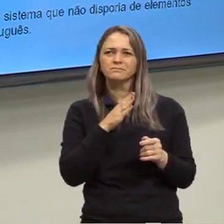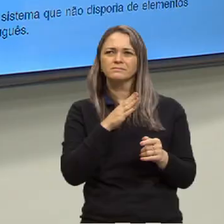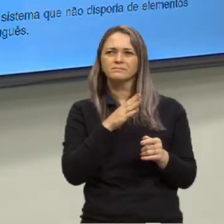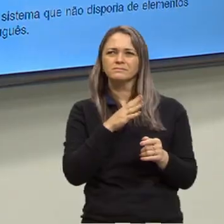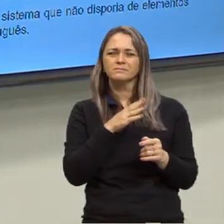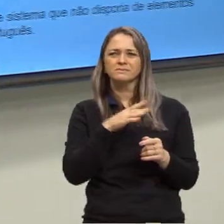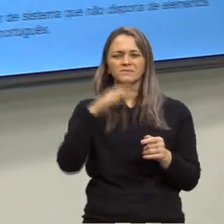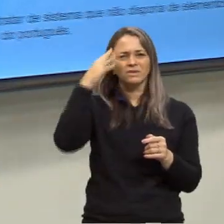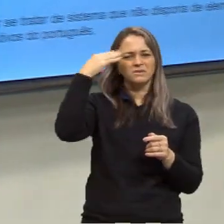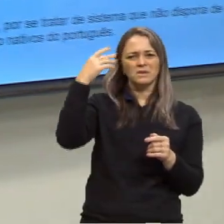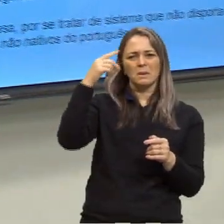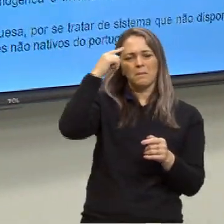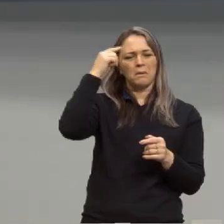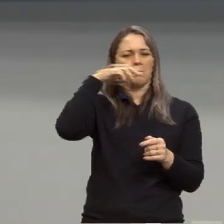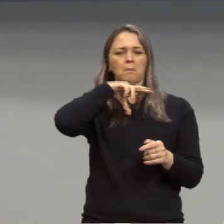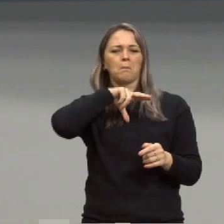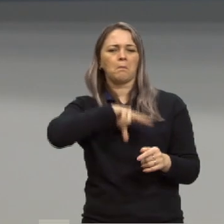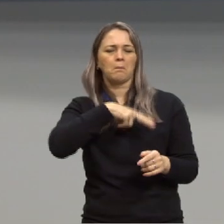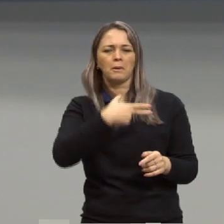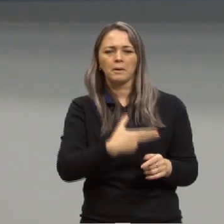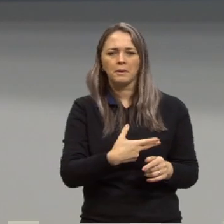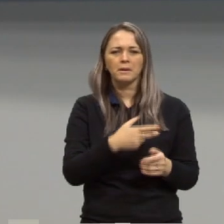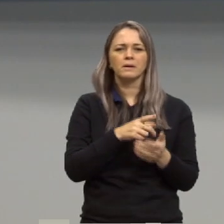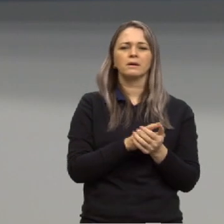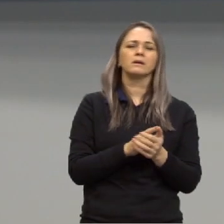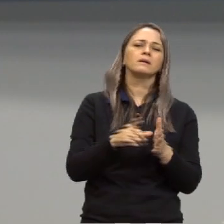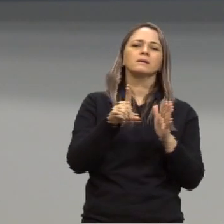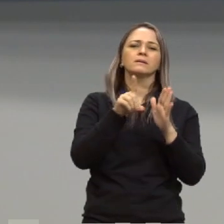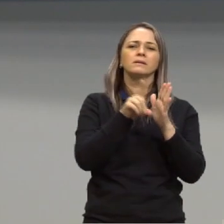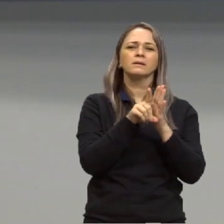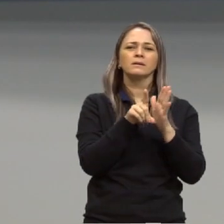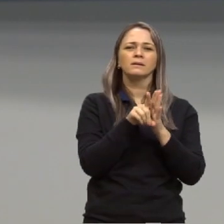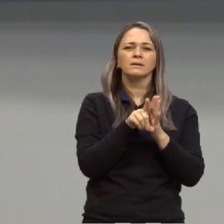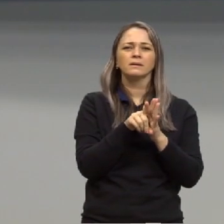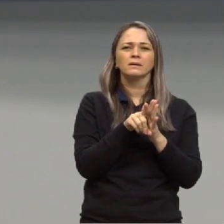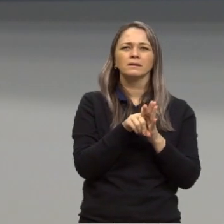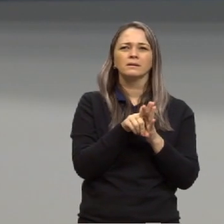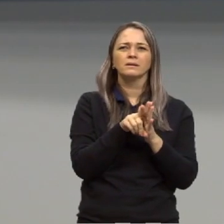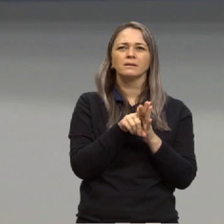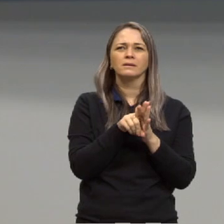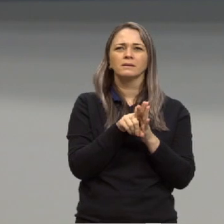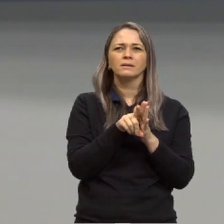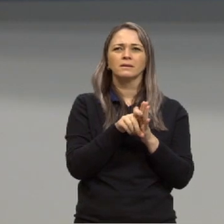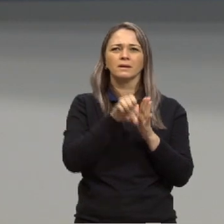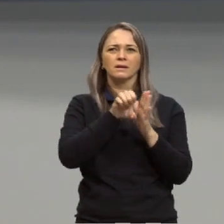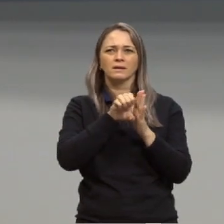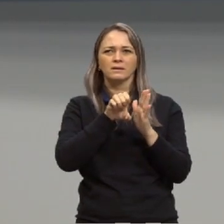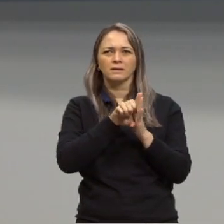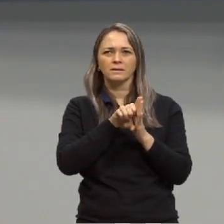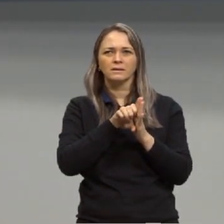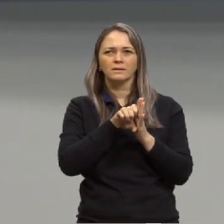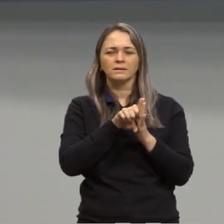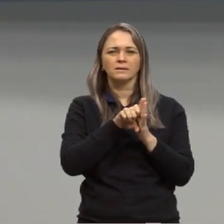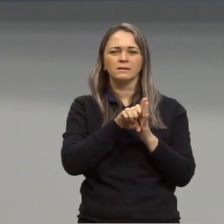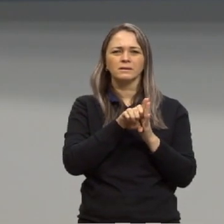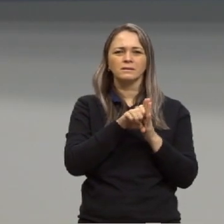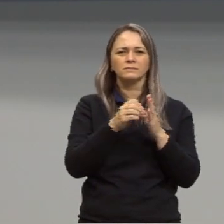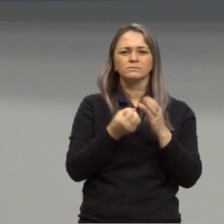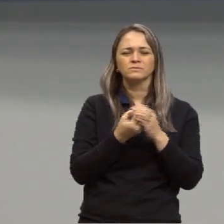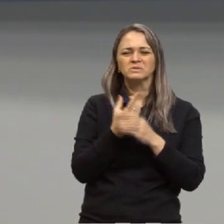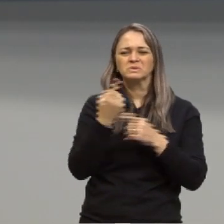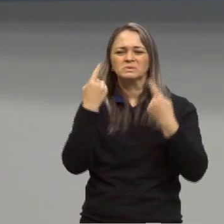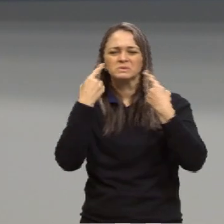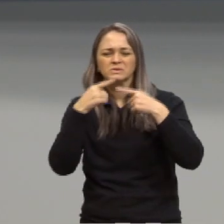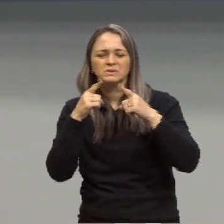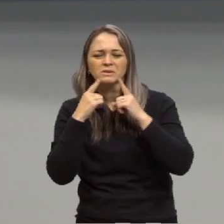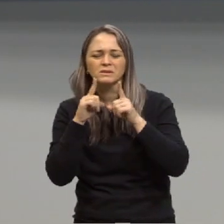refletir sobre Portugal na letra D aliás na letra E atitude crítica que se